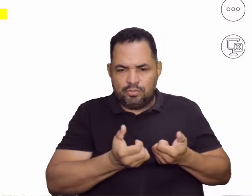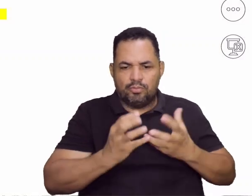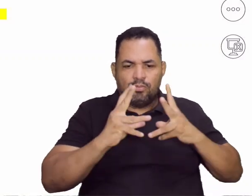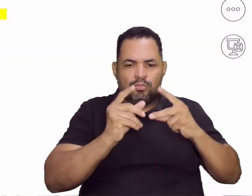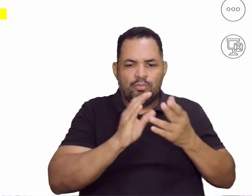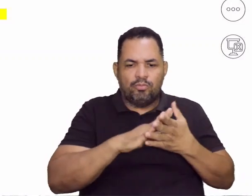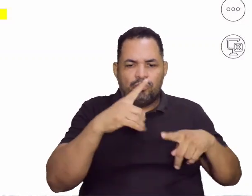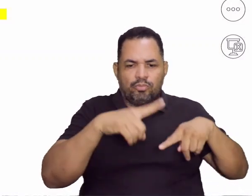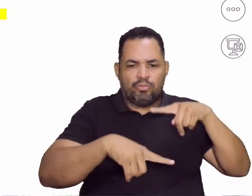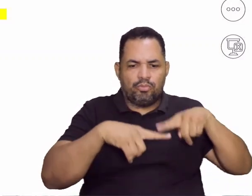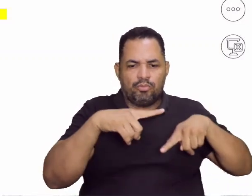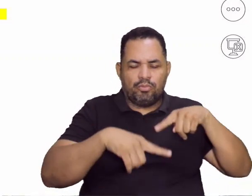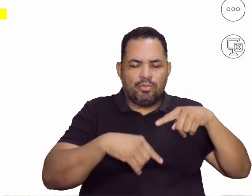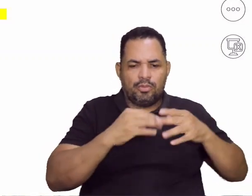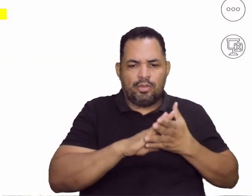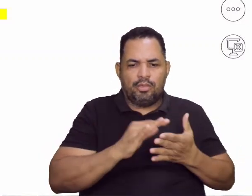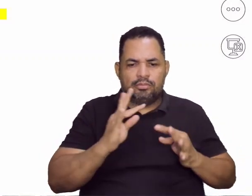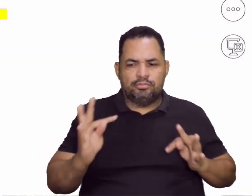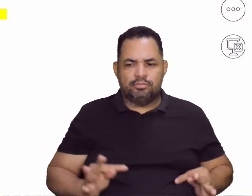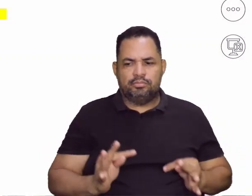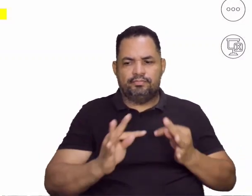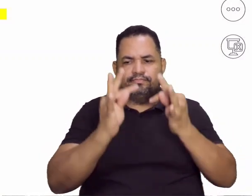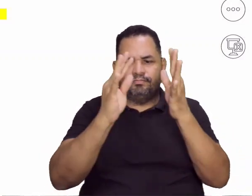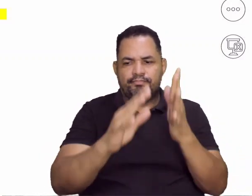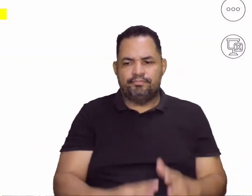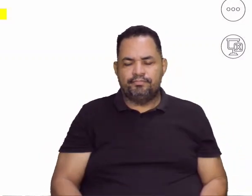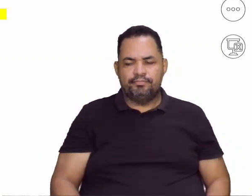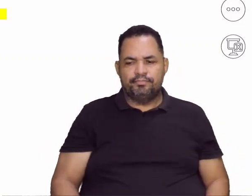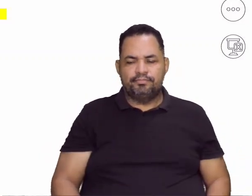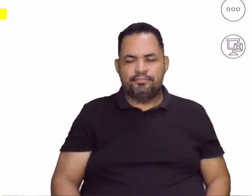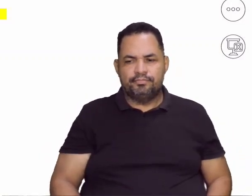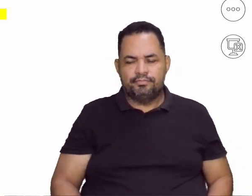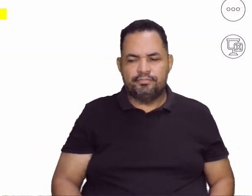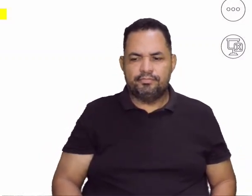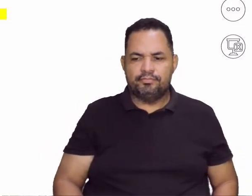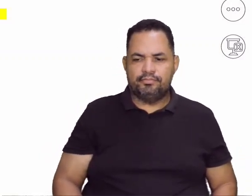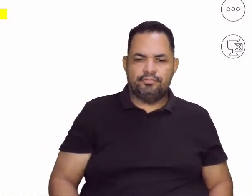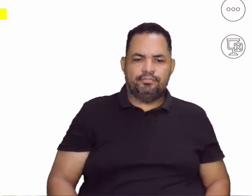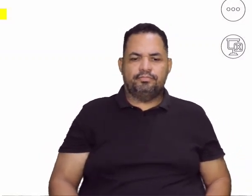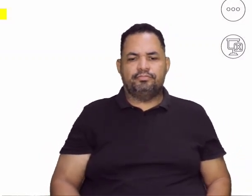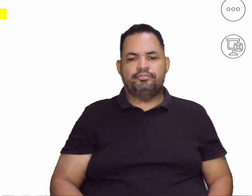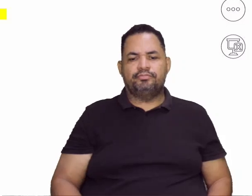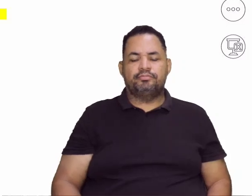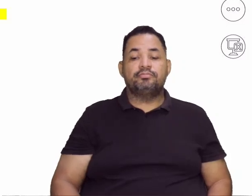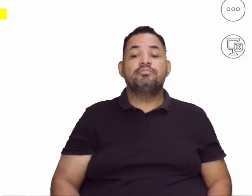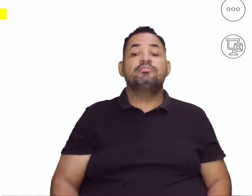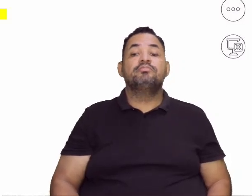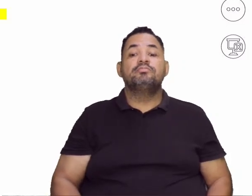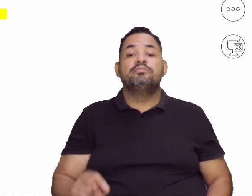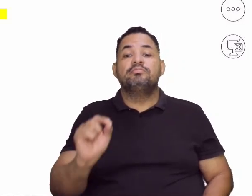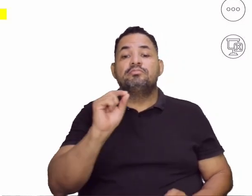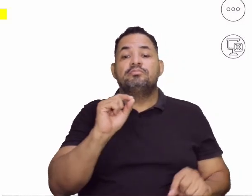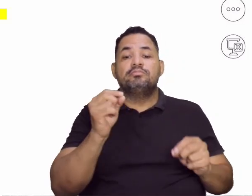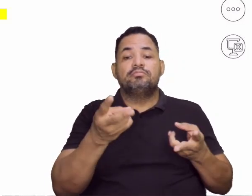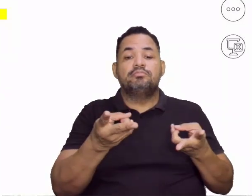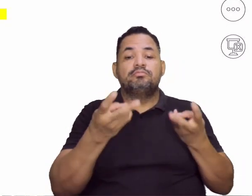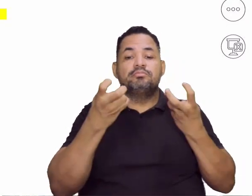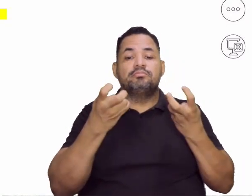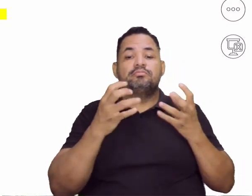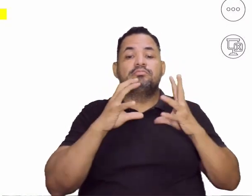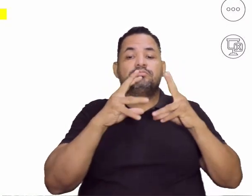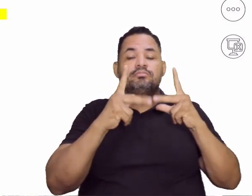aparato tecnológico, ok? Que é o que a gente conhece hoje. E o que a gente percebe disso tudo,